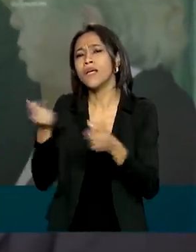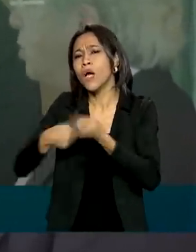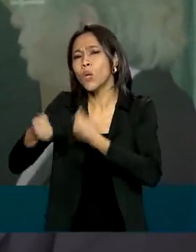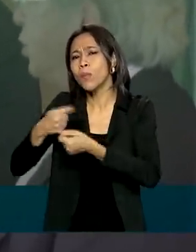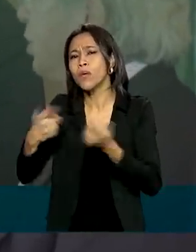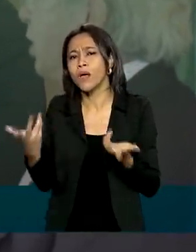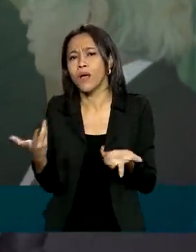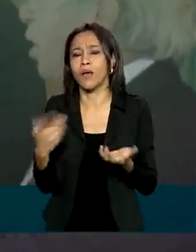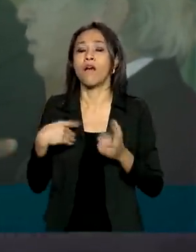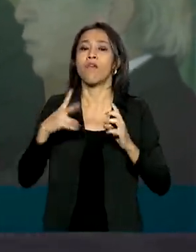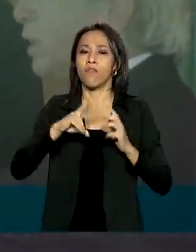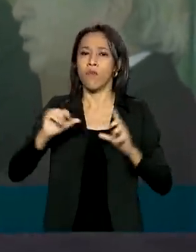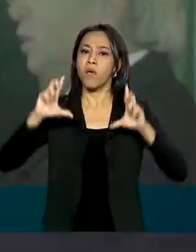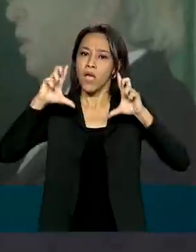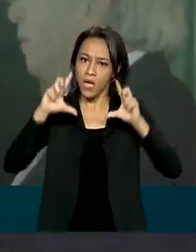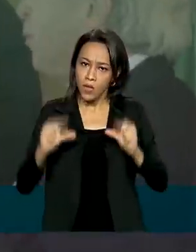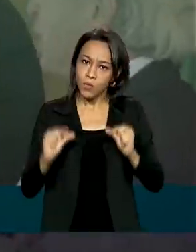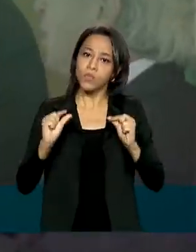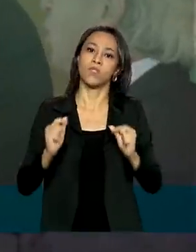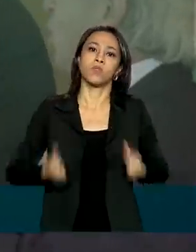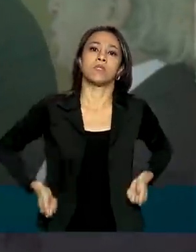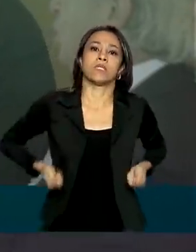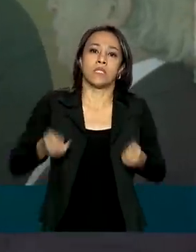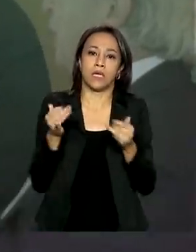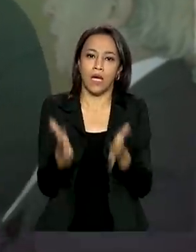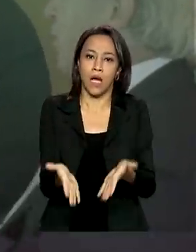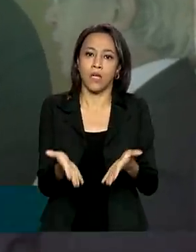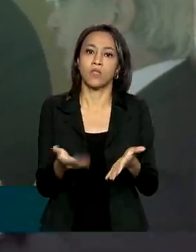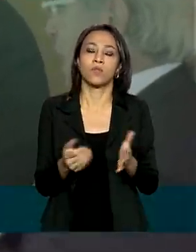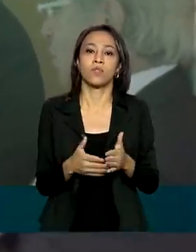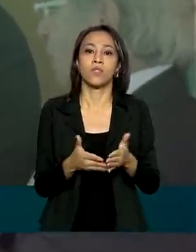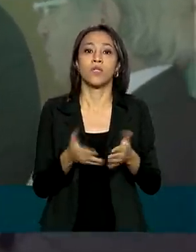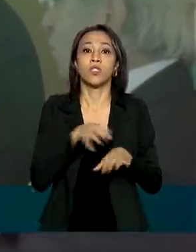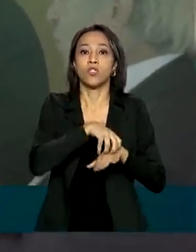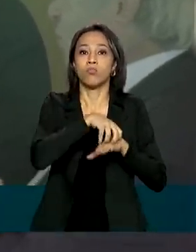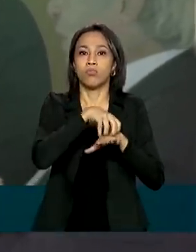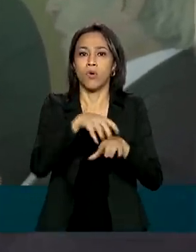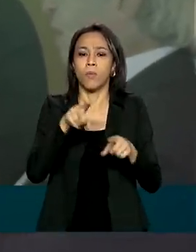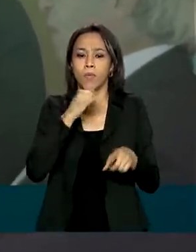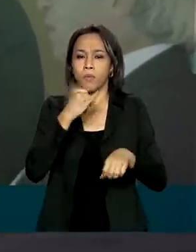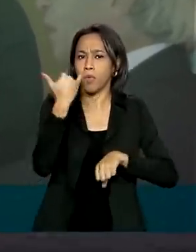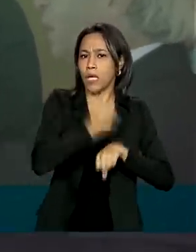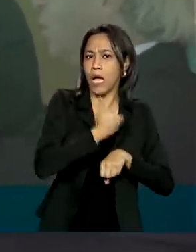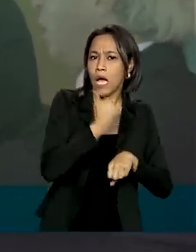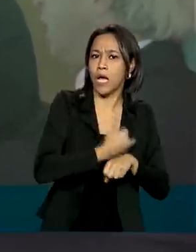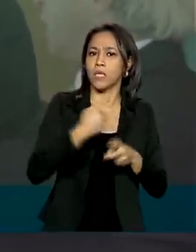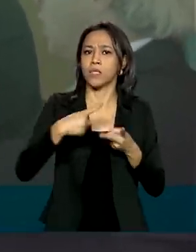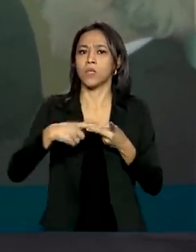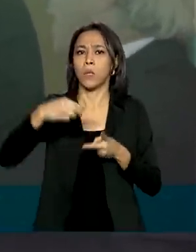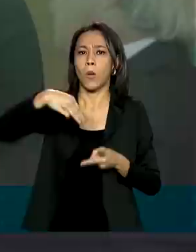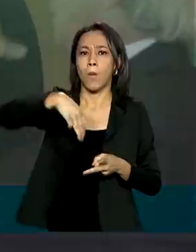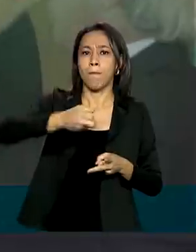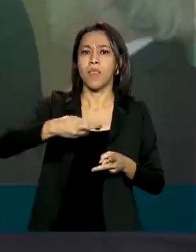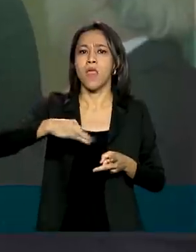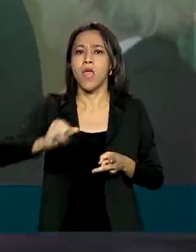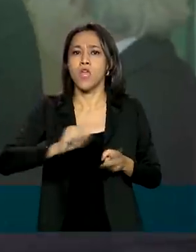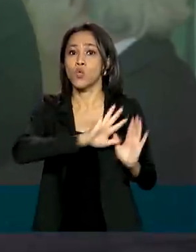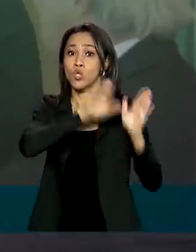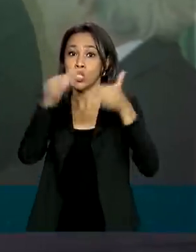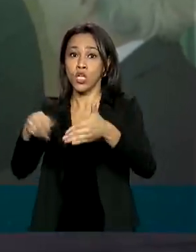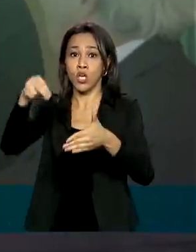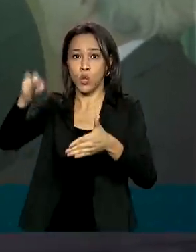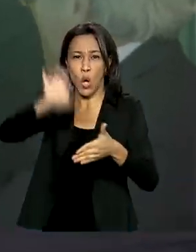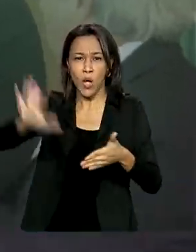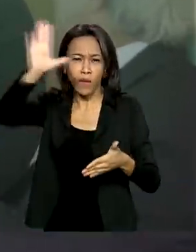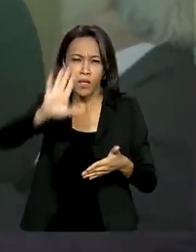o custo de transporte no Brasil inteiro. Hoje, o minério vira aço lá no sul e chega no Nordeste 40%